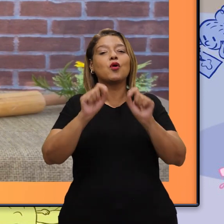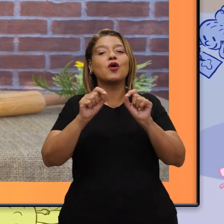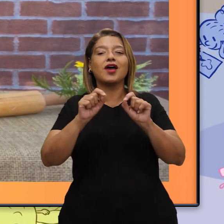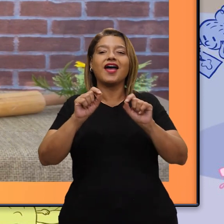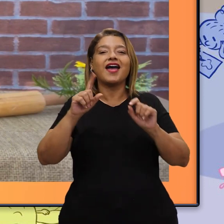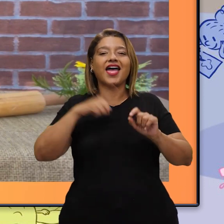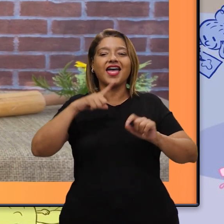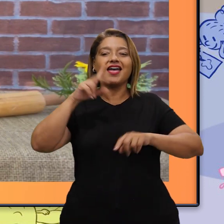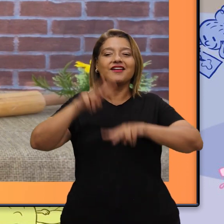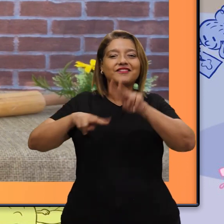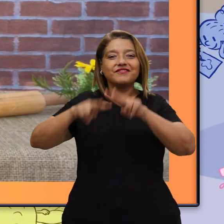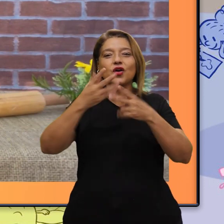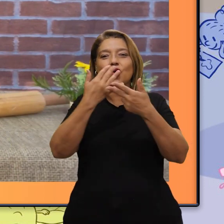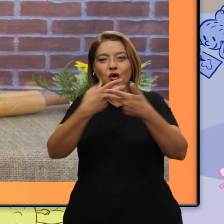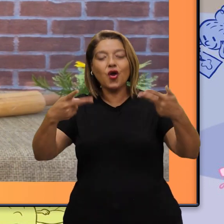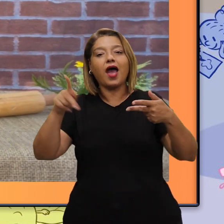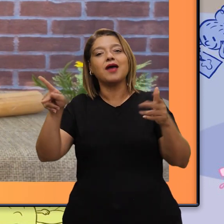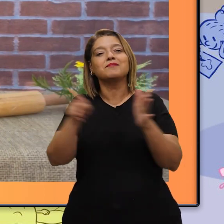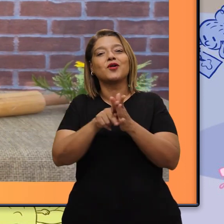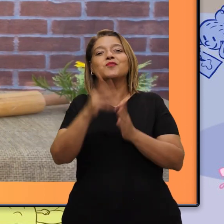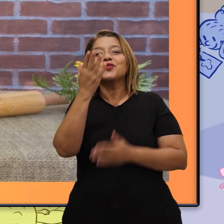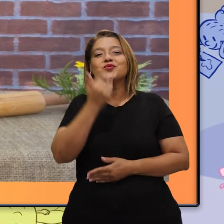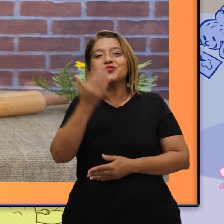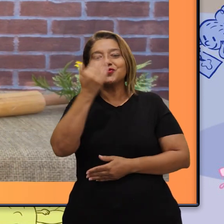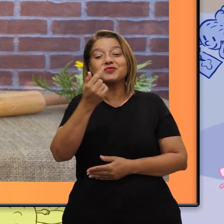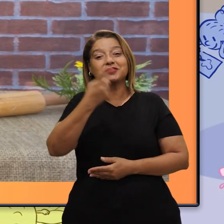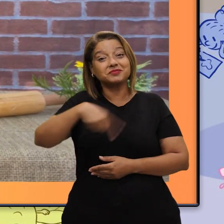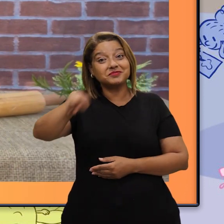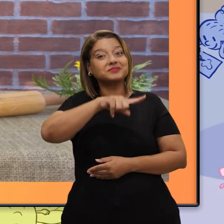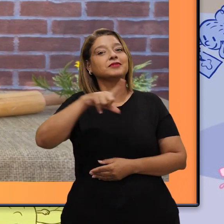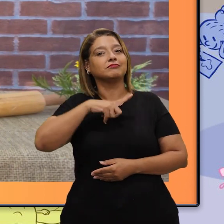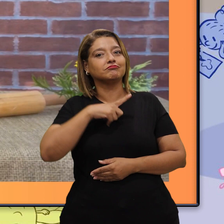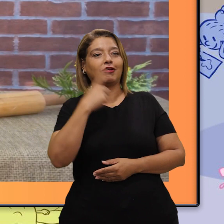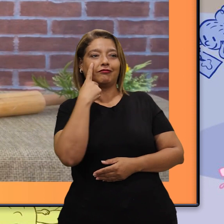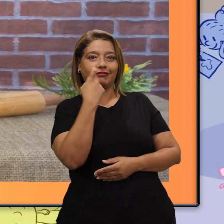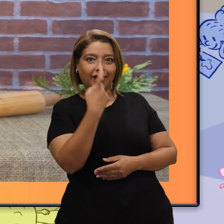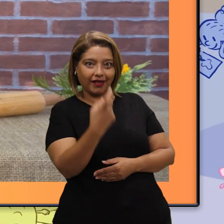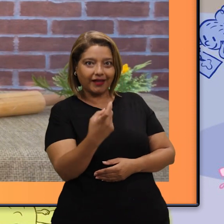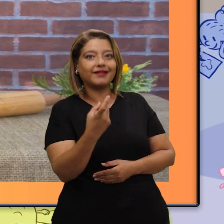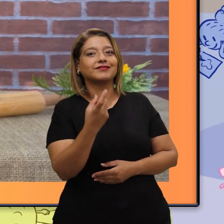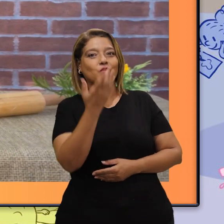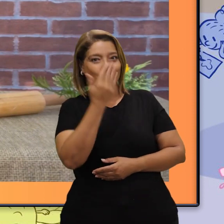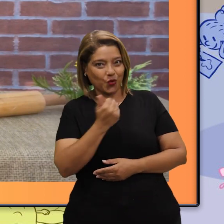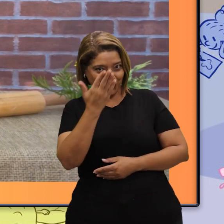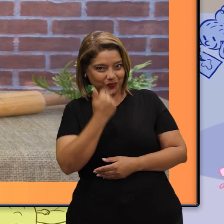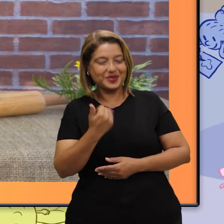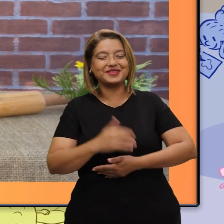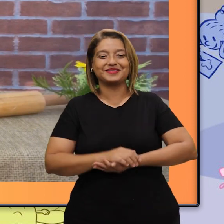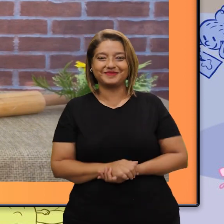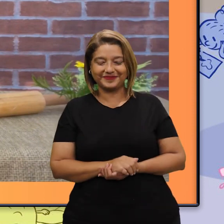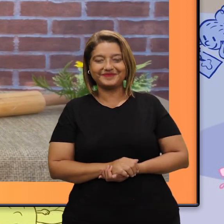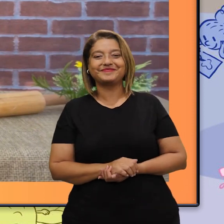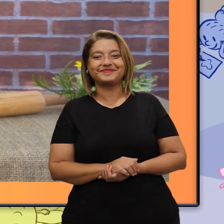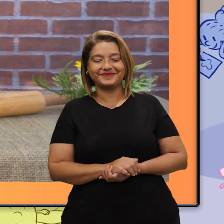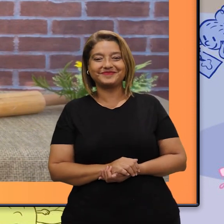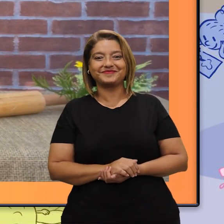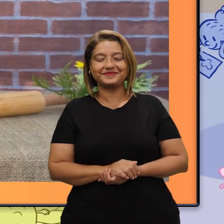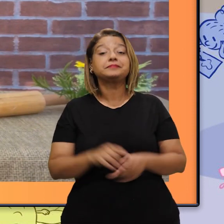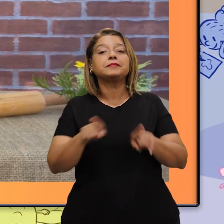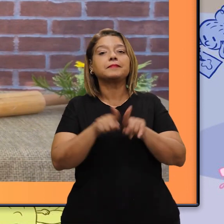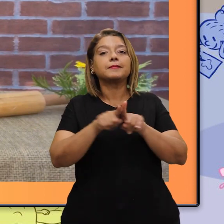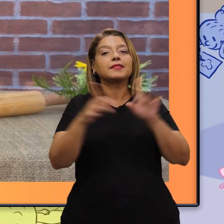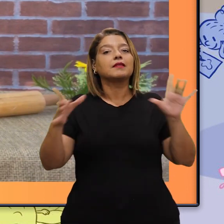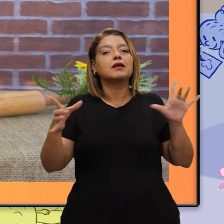através da sua culinária, pois as crianças têm demonstrado muito interesse por comidas, né? E,